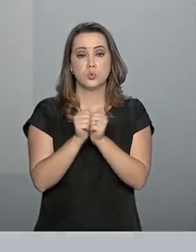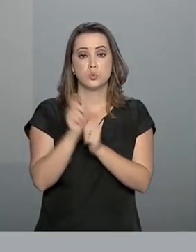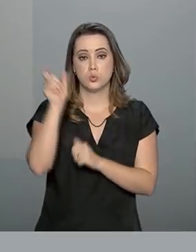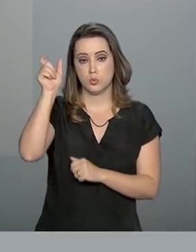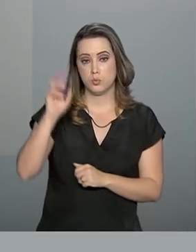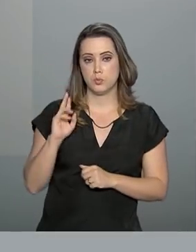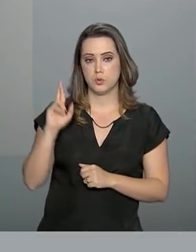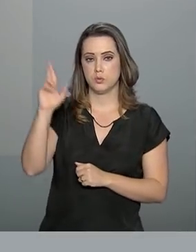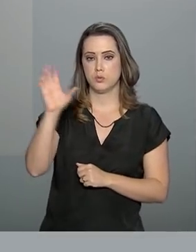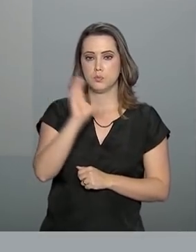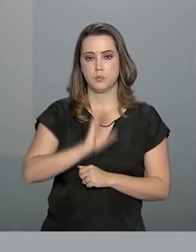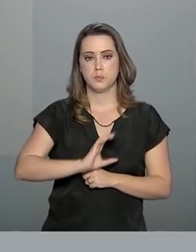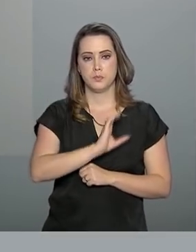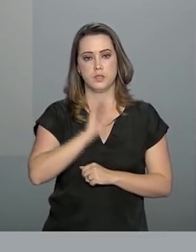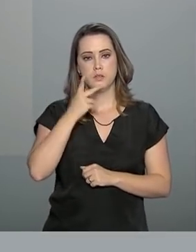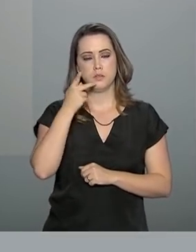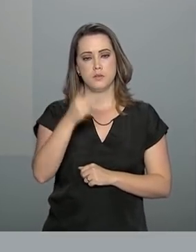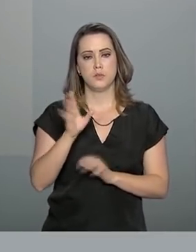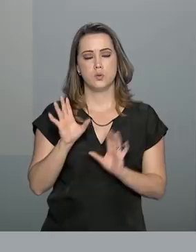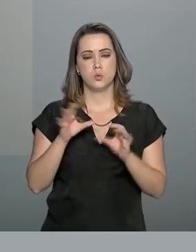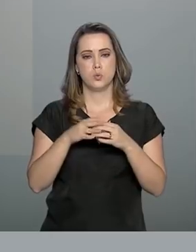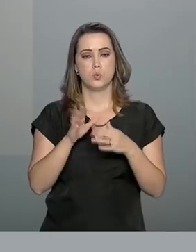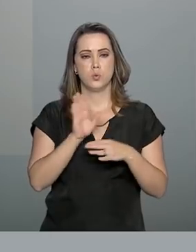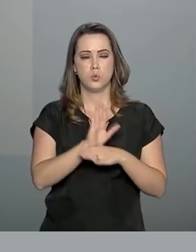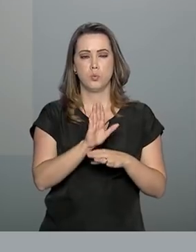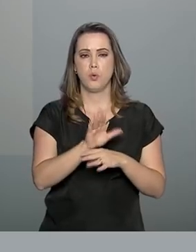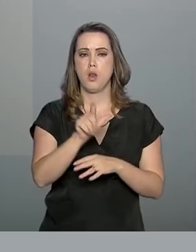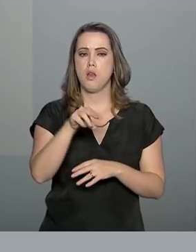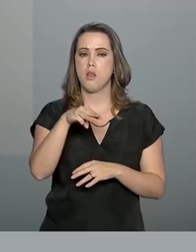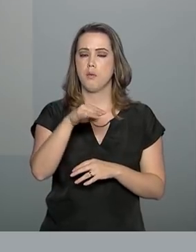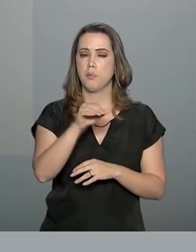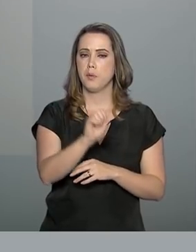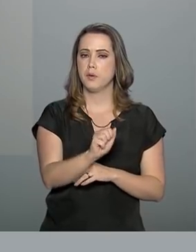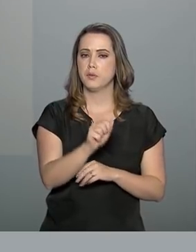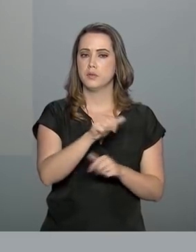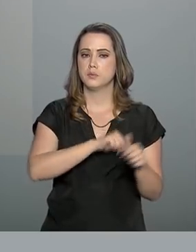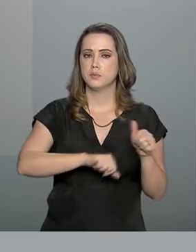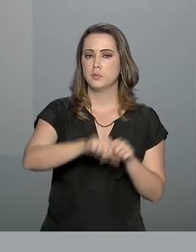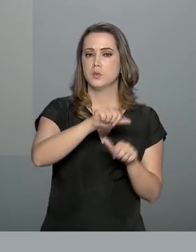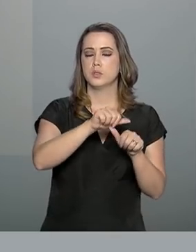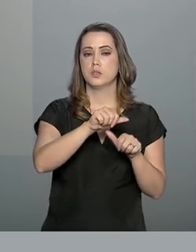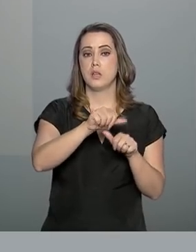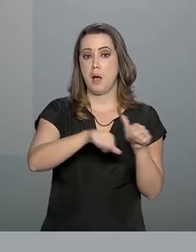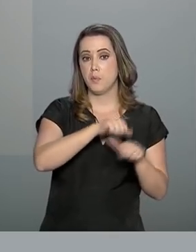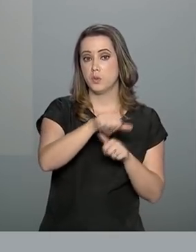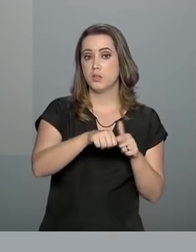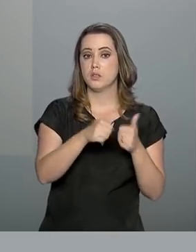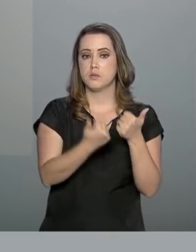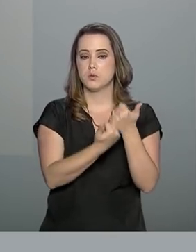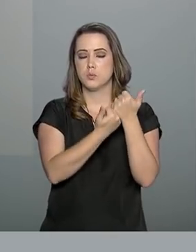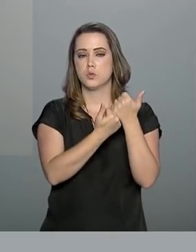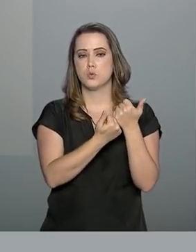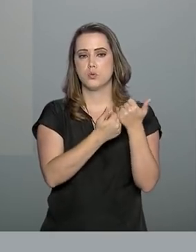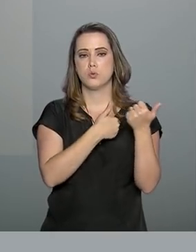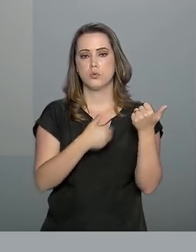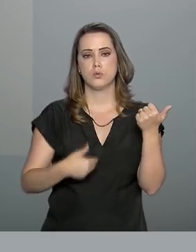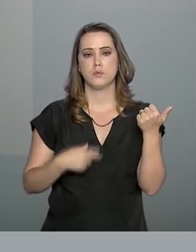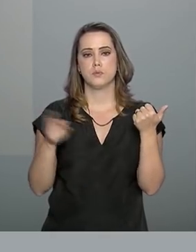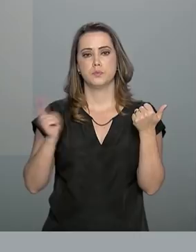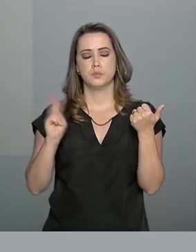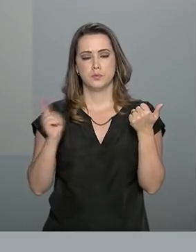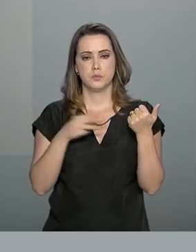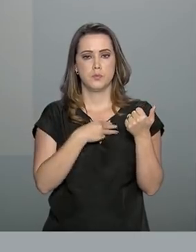com autoridades canadenses e cita o apoio do Grupo de Lima à transição democrática de governo na Venezuela.